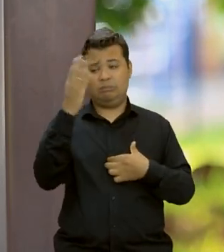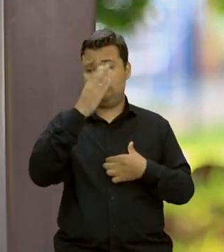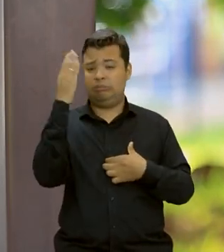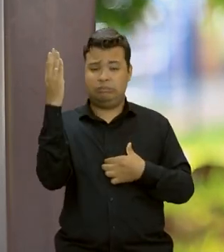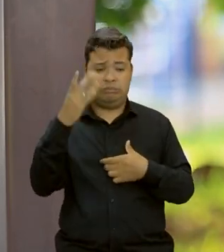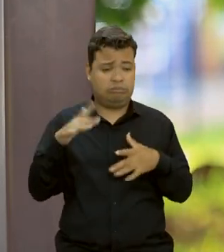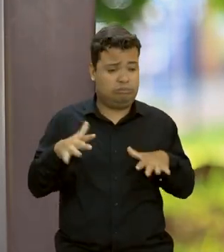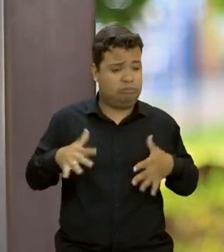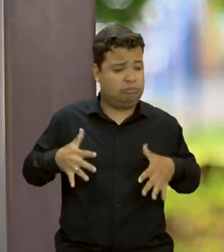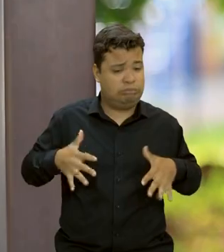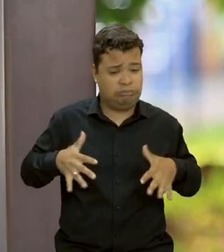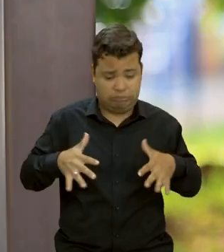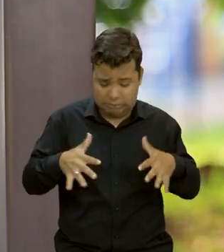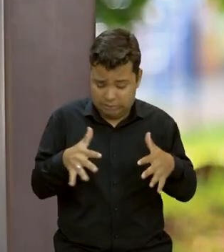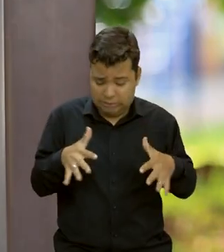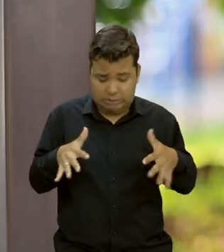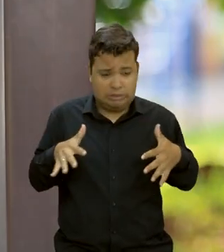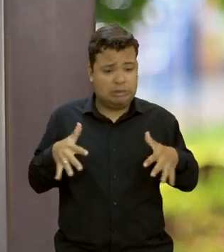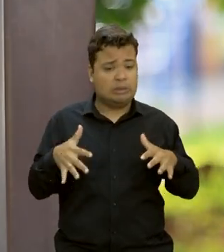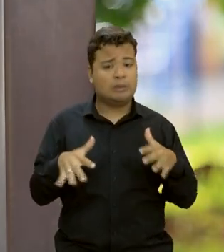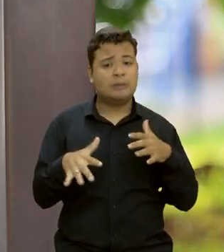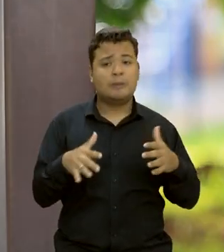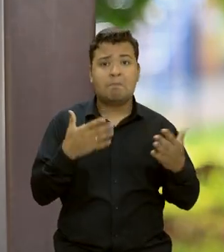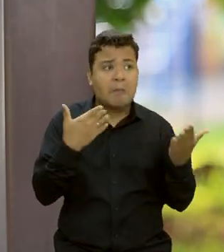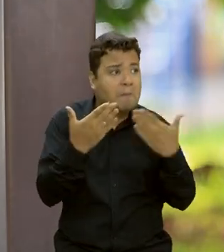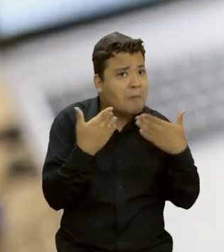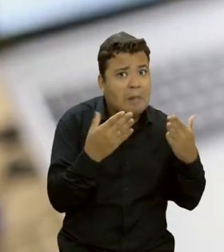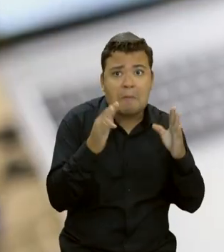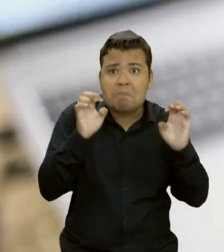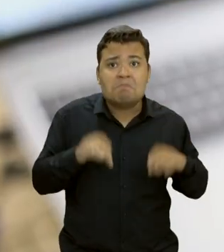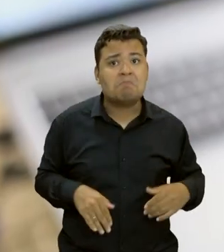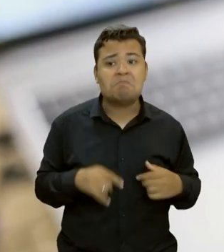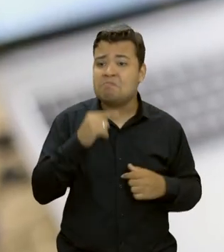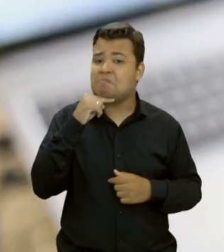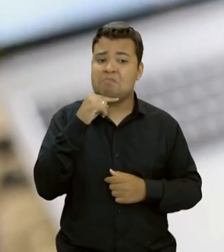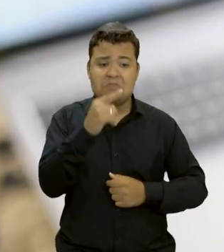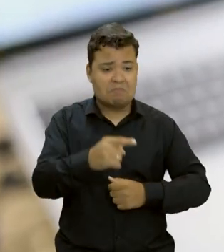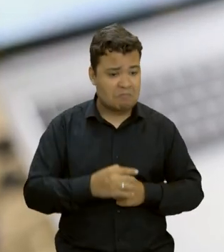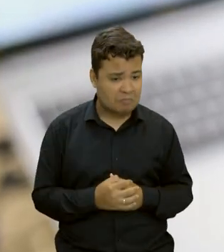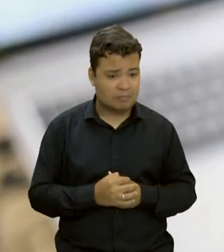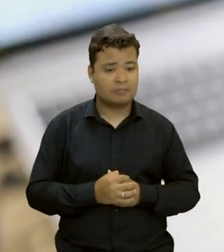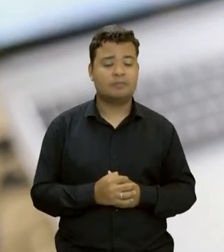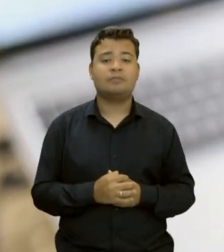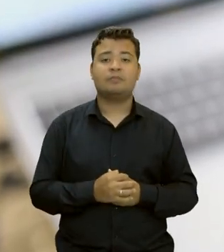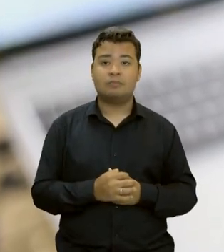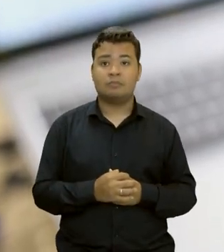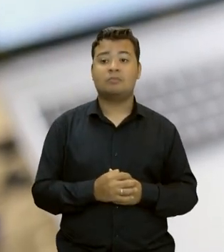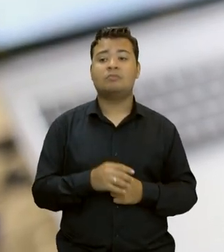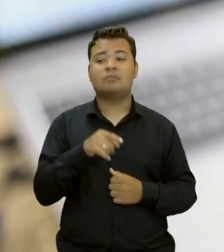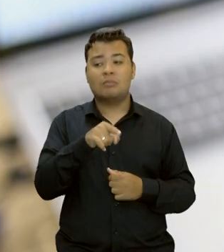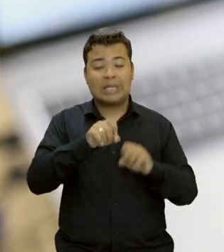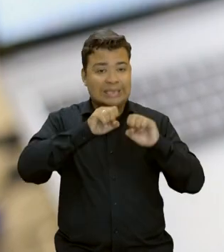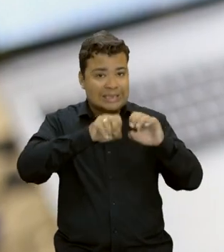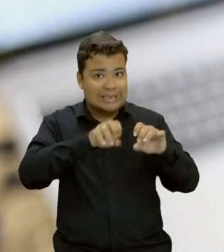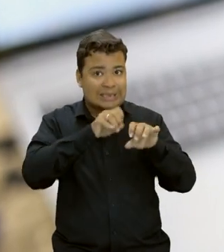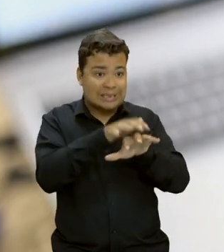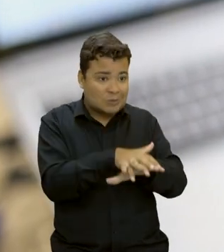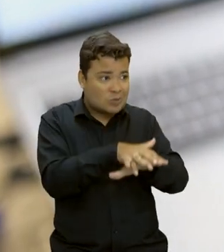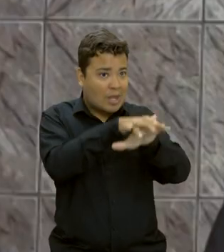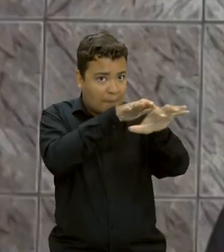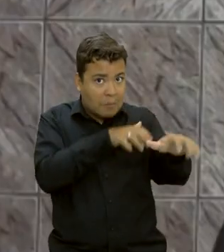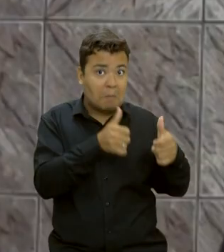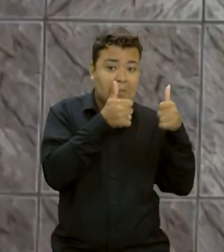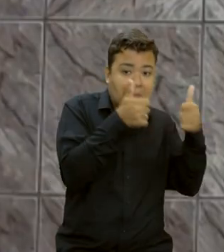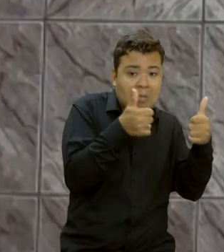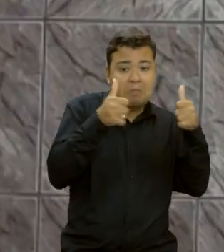trêmula, eu não conseguia conversar direito com as pessoas. A eficiência do modelo remoto como ensino é discutida.